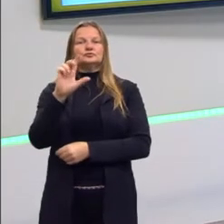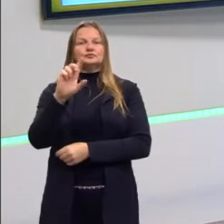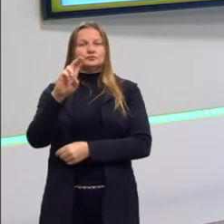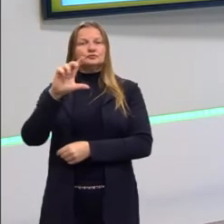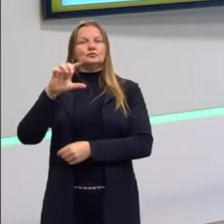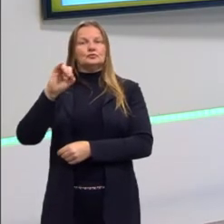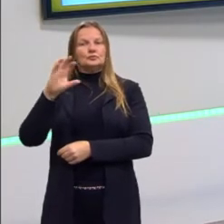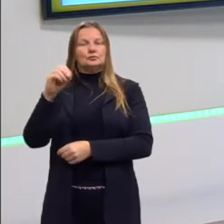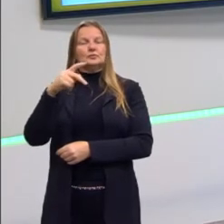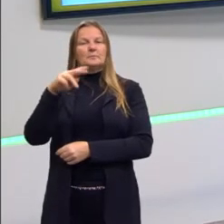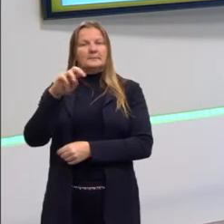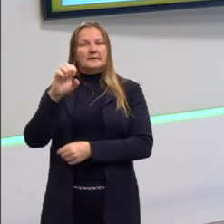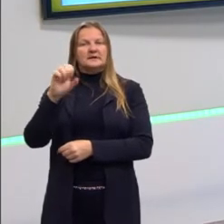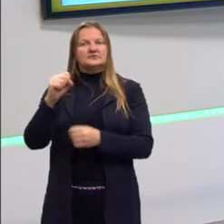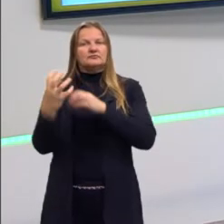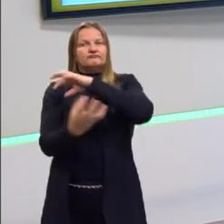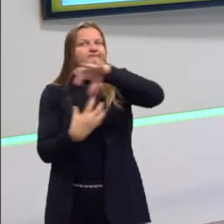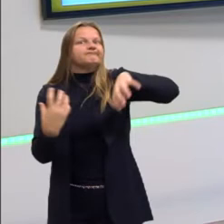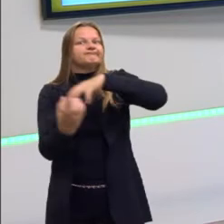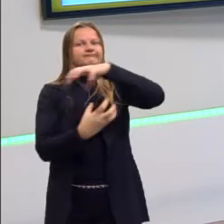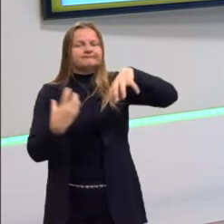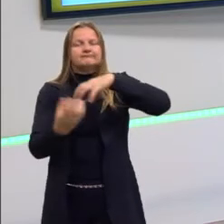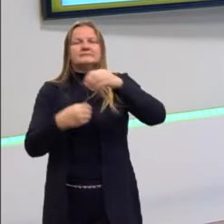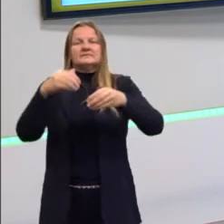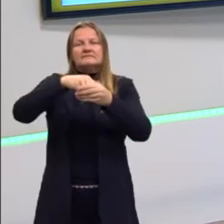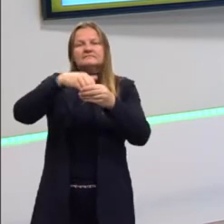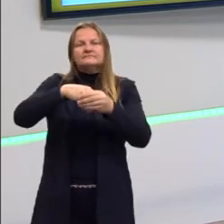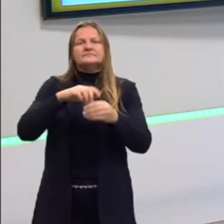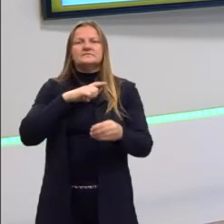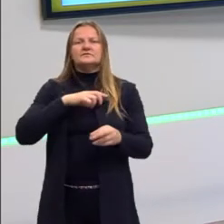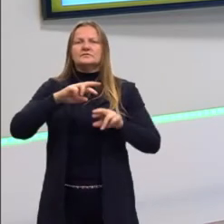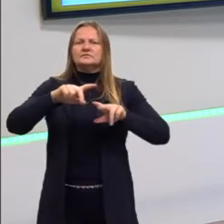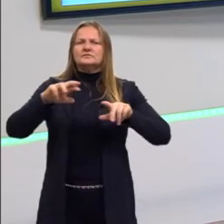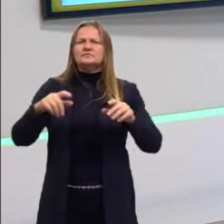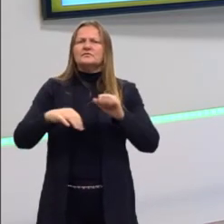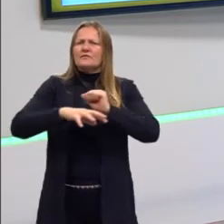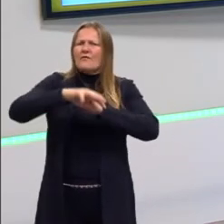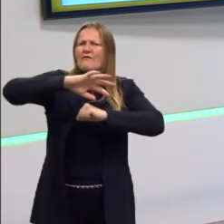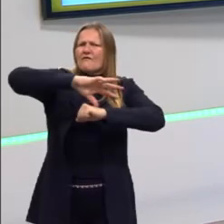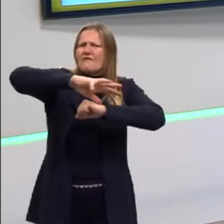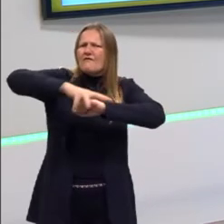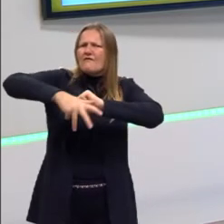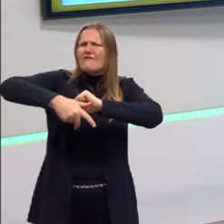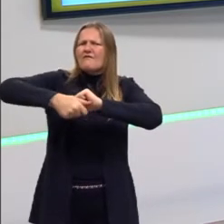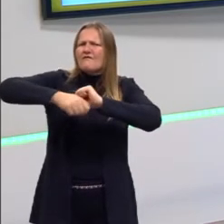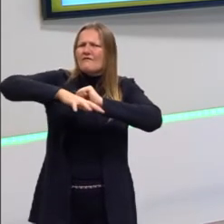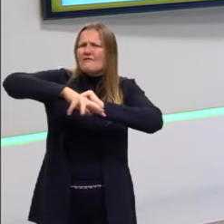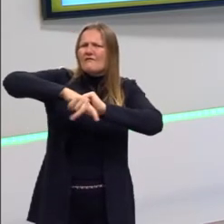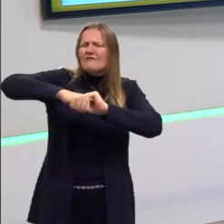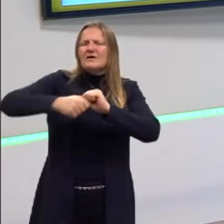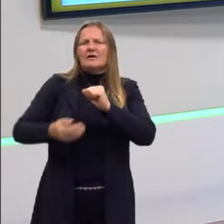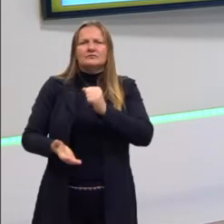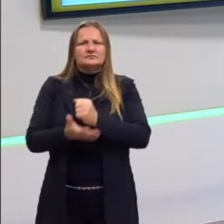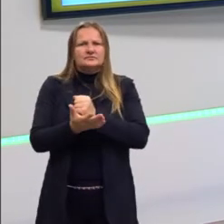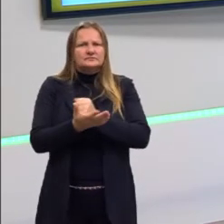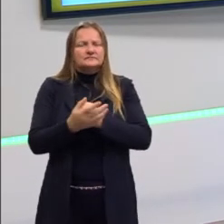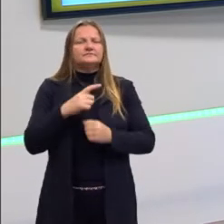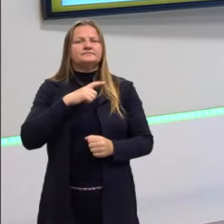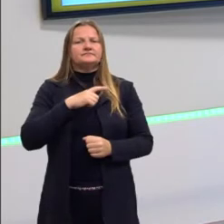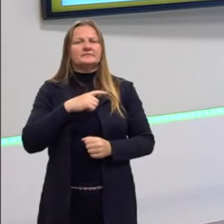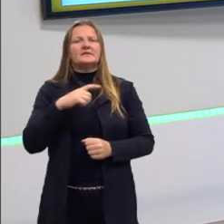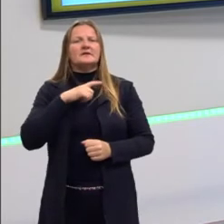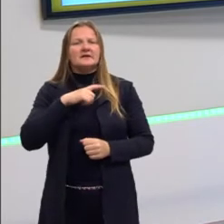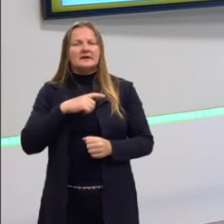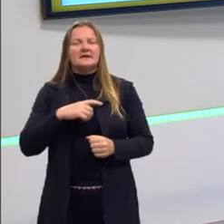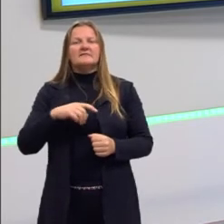eleição. E as eleições, então, vamos lembrar, nesse período, elas tinham muita fraude. E a questão é, teve fraude para